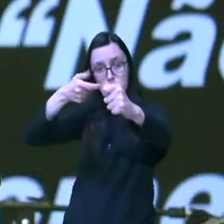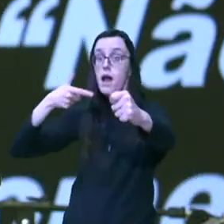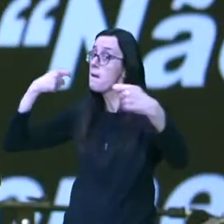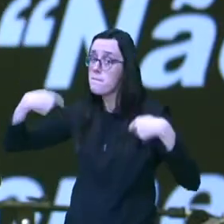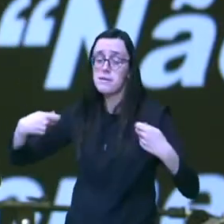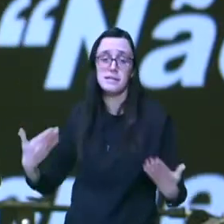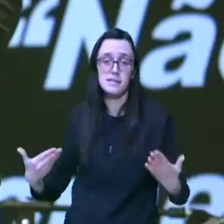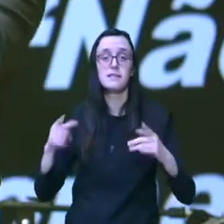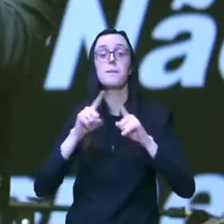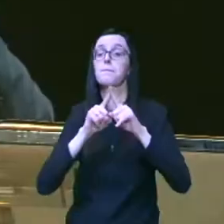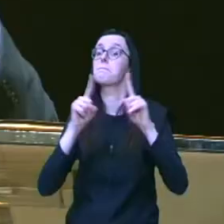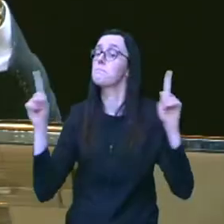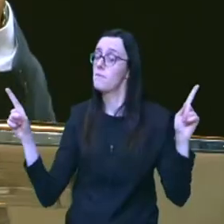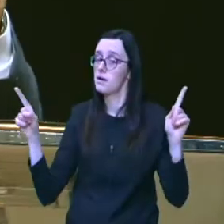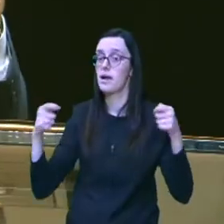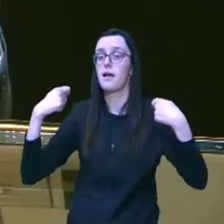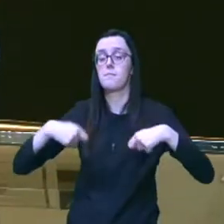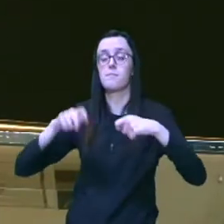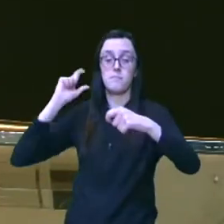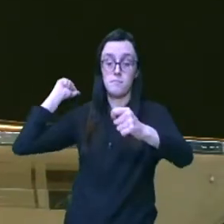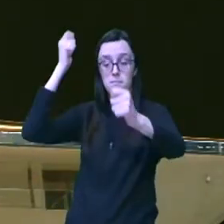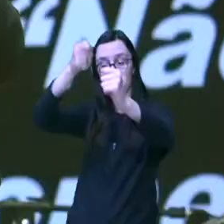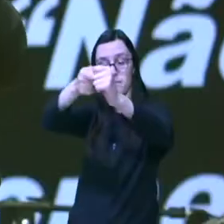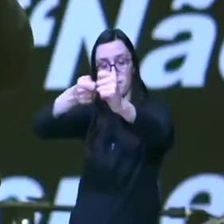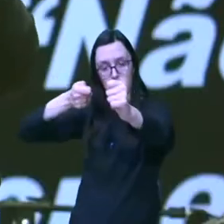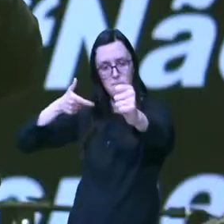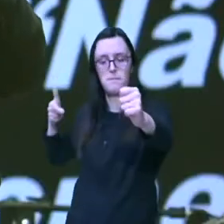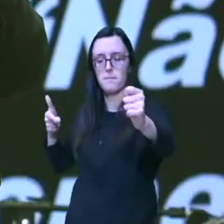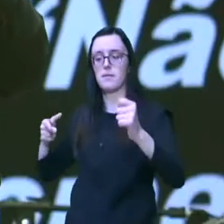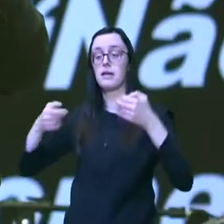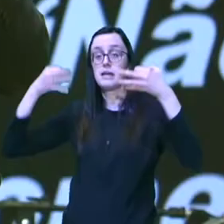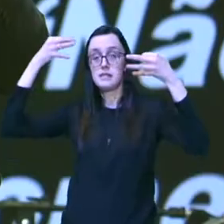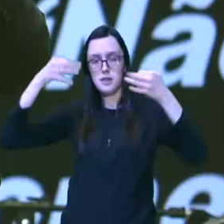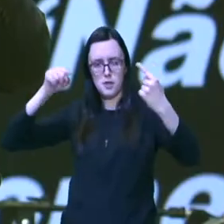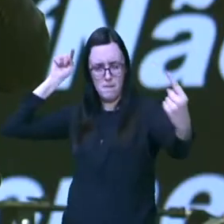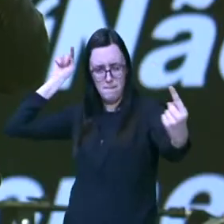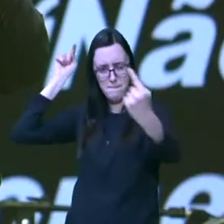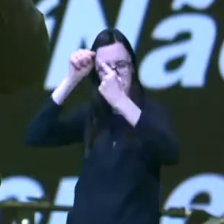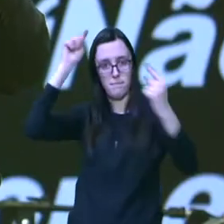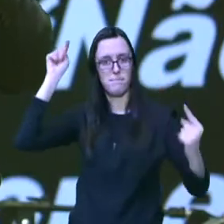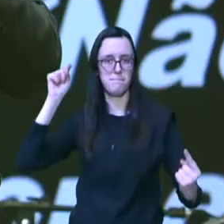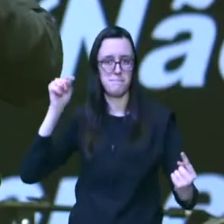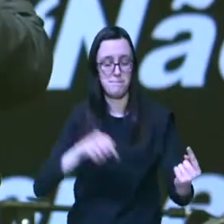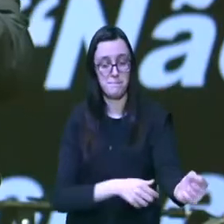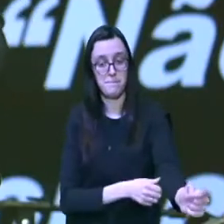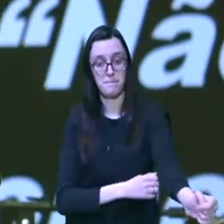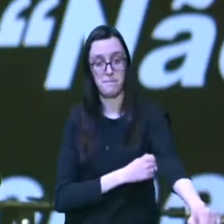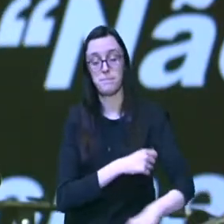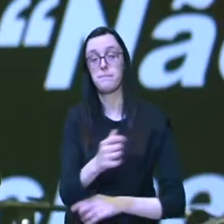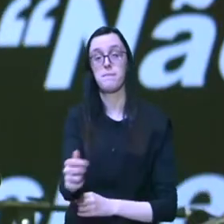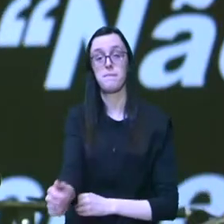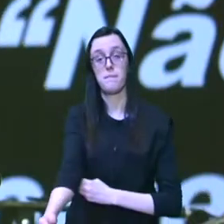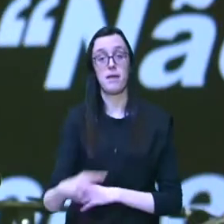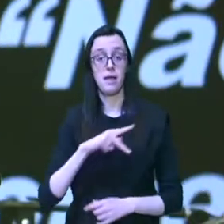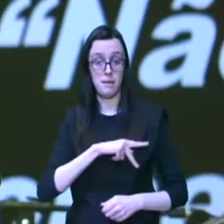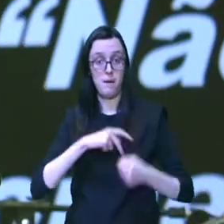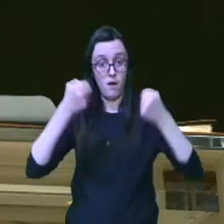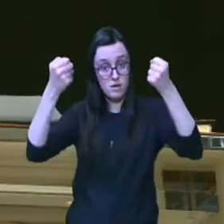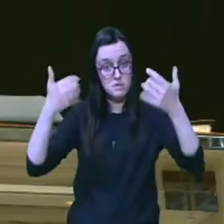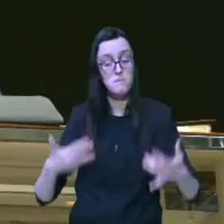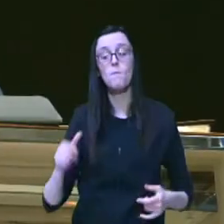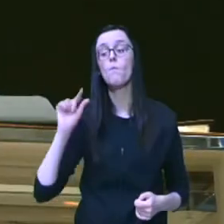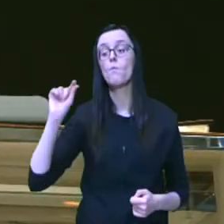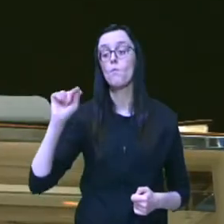porém precisa ser lançado no alvo correto e a Bíblia vai dizer o apóstolo Paulo vai dizer